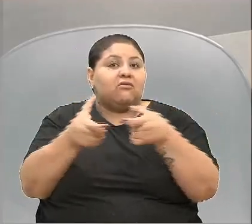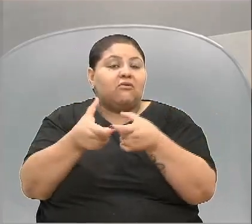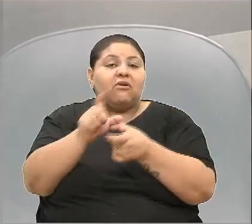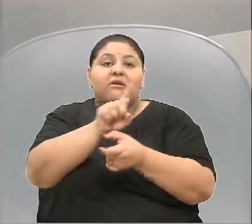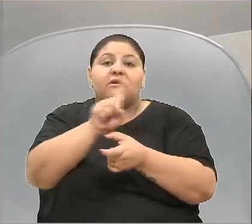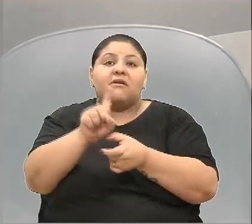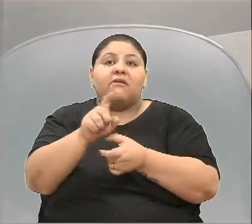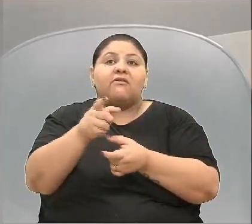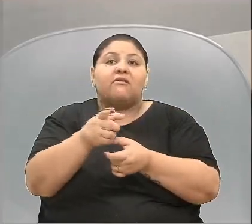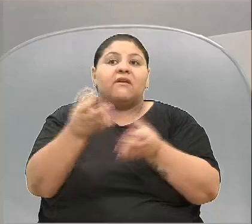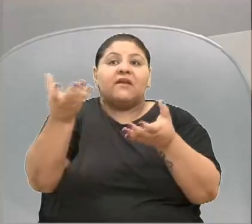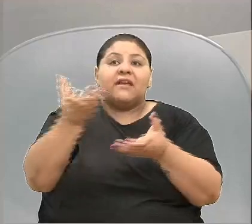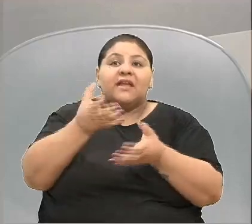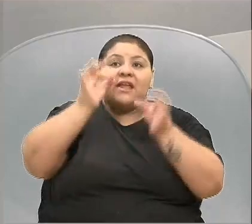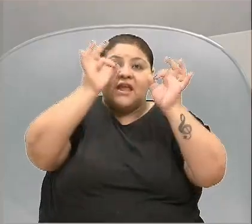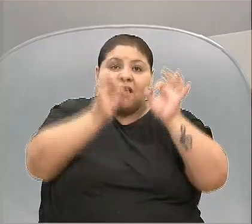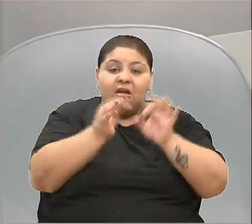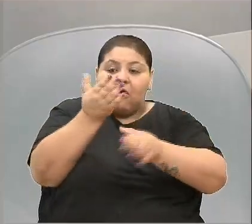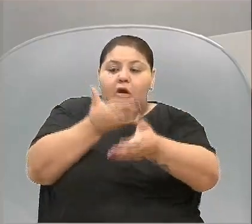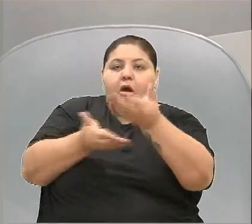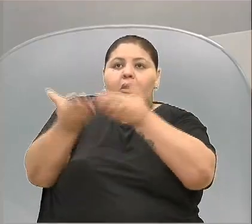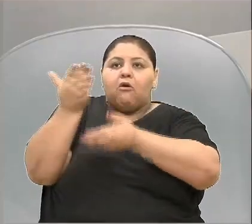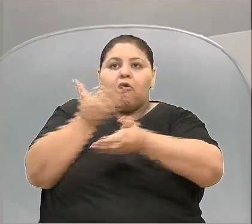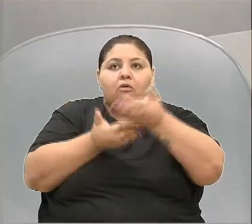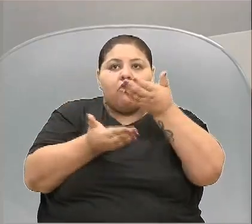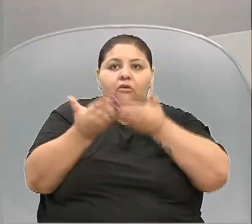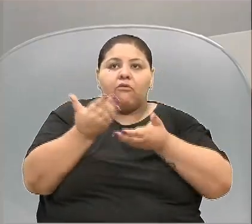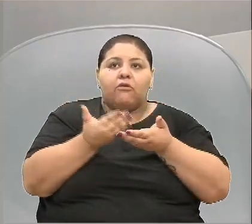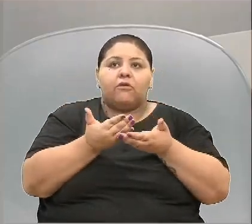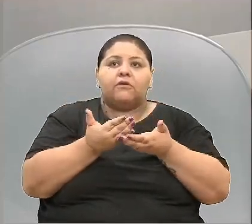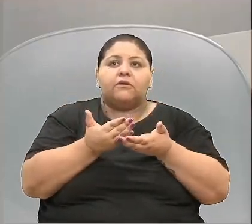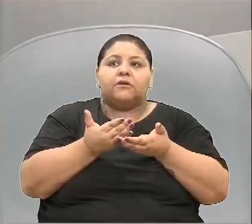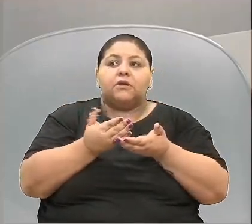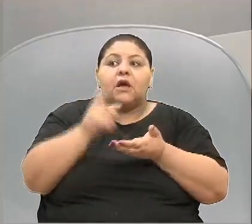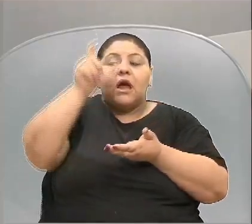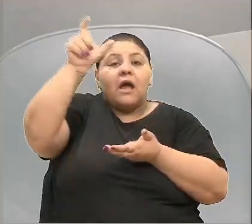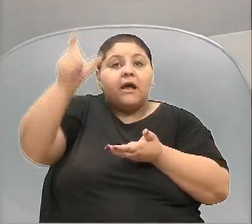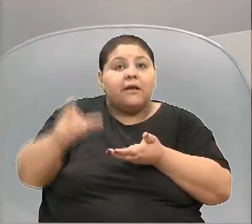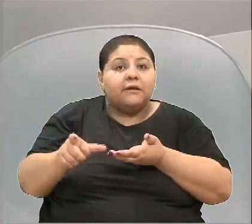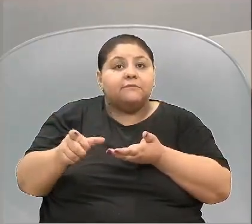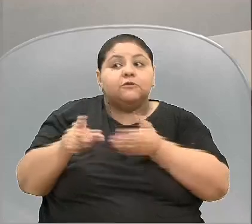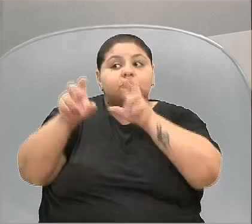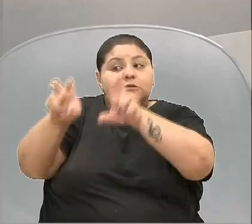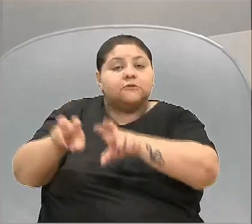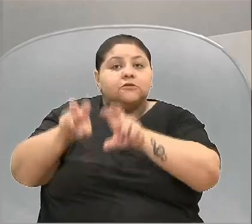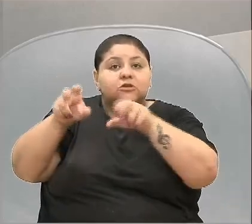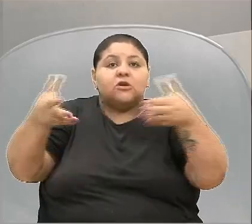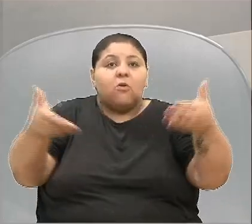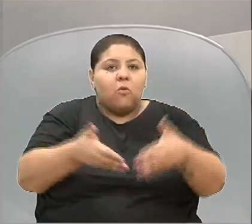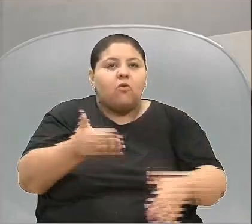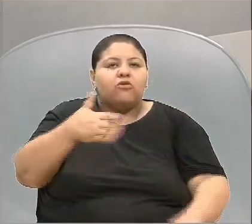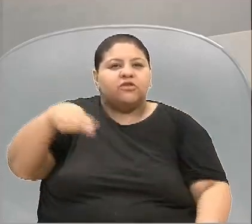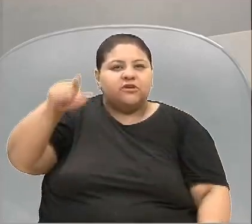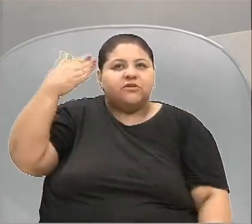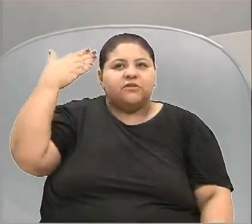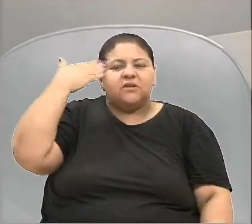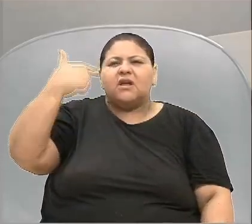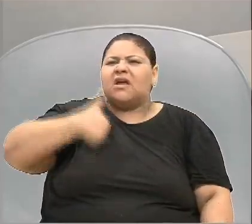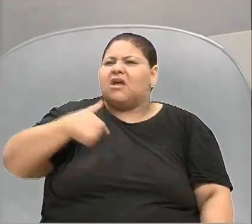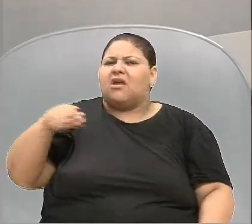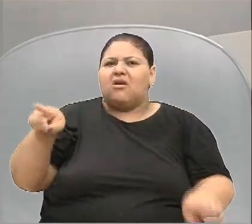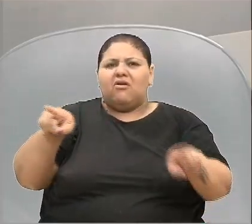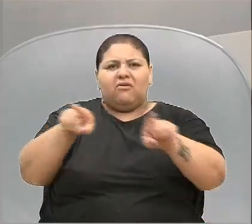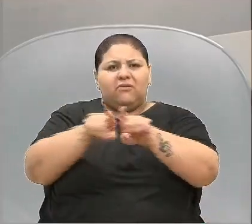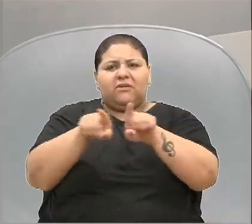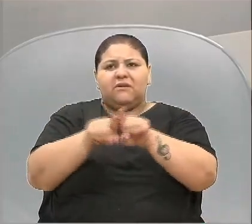Se quer ser justo e atender justamente aquele que é produtor. Hoje, a gente sabe, eu também não